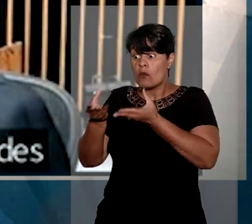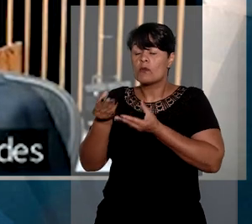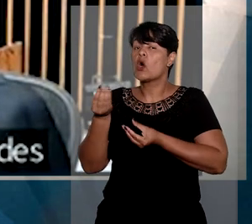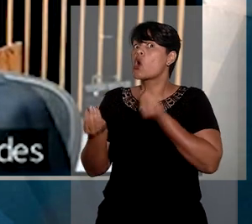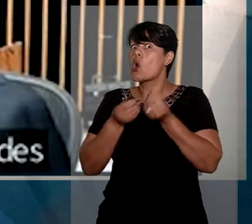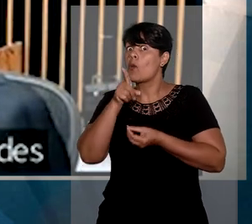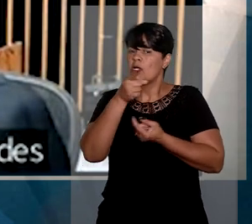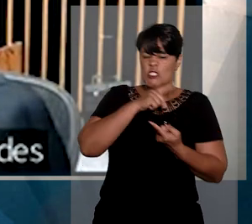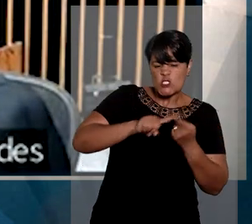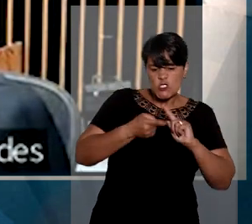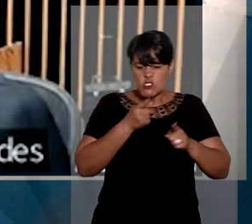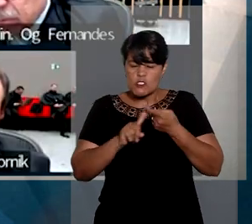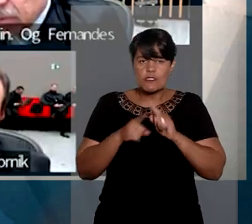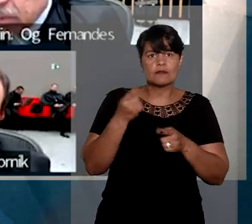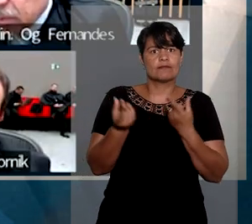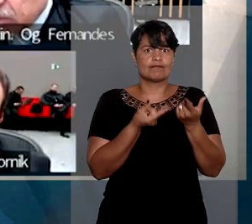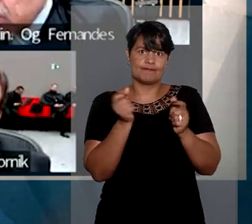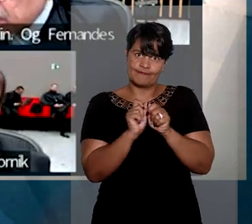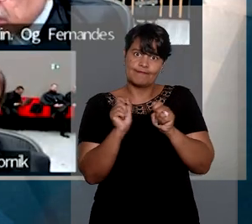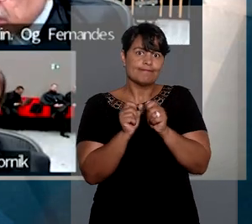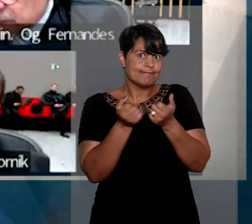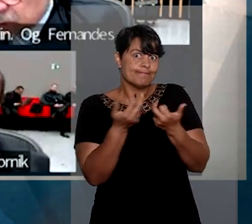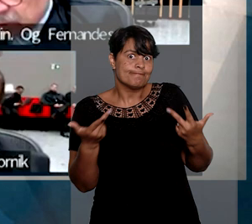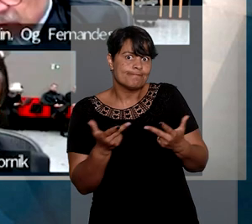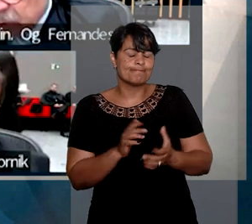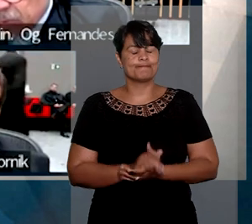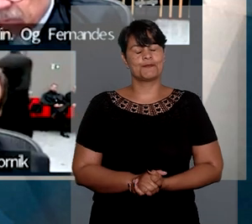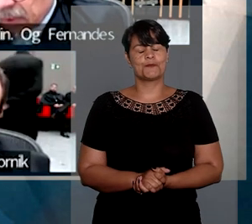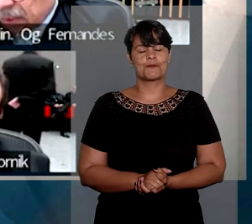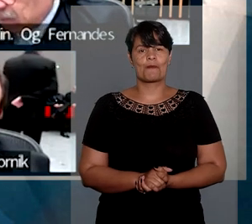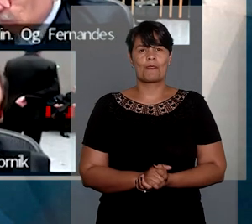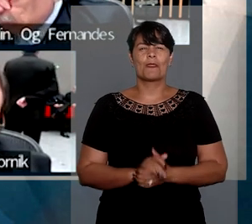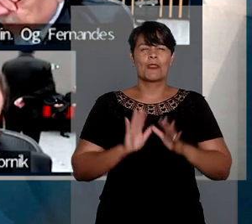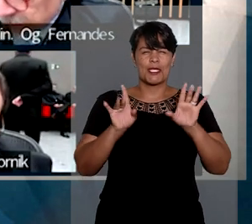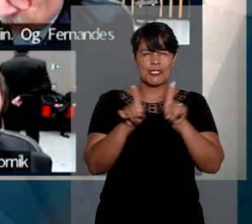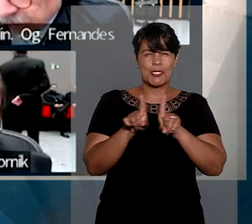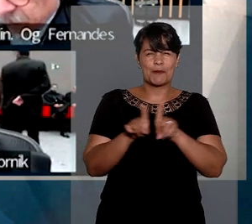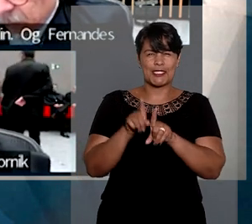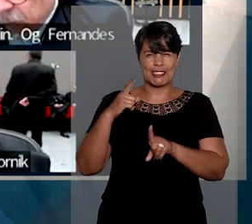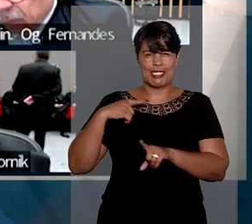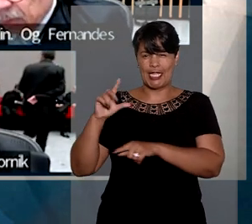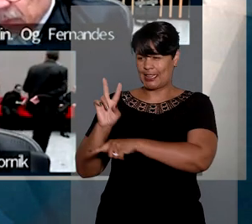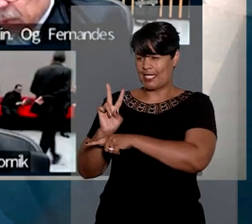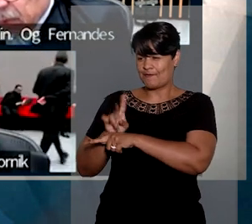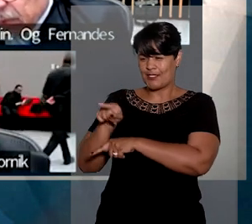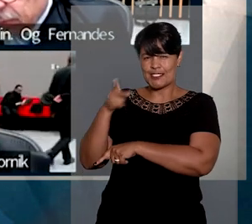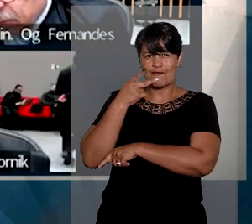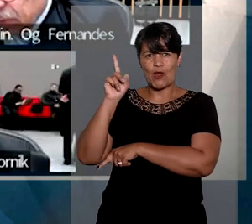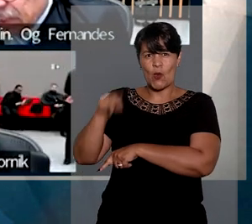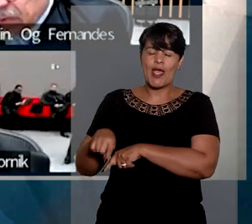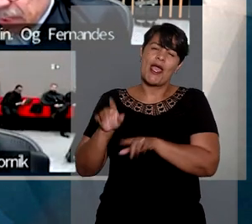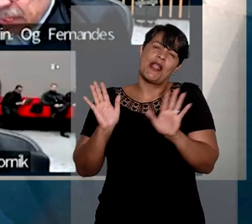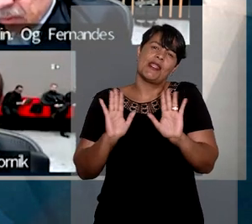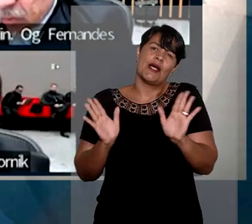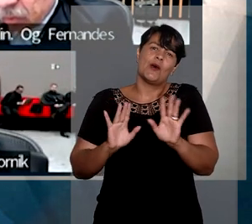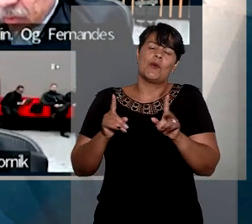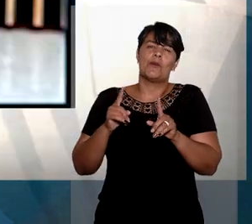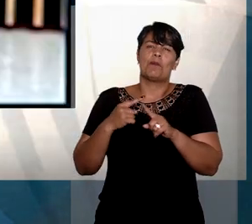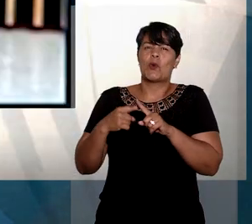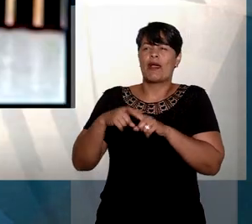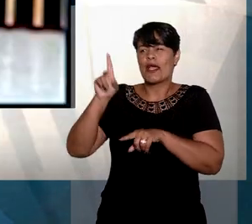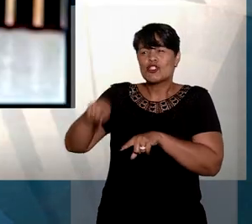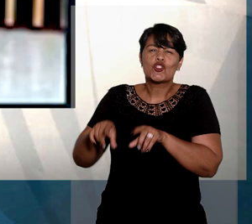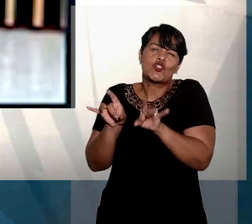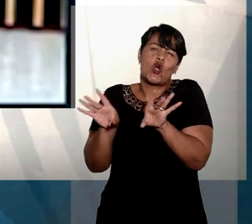negociação de sentenças. Ao rebater a tese da defesa de absorção do crime de lavagem de dinheiro pelo de corrupção,